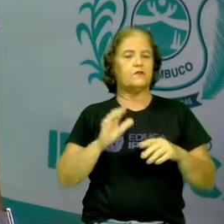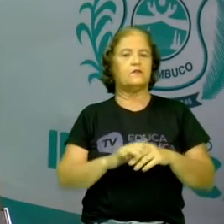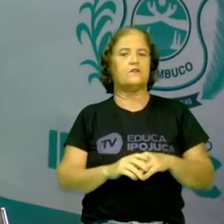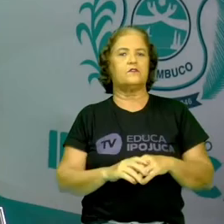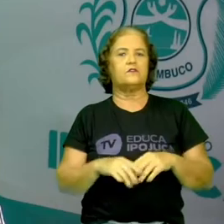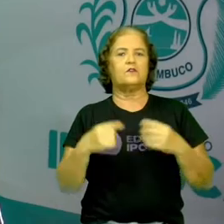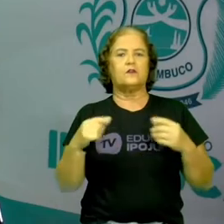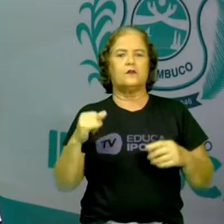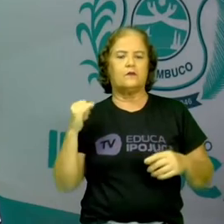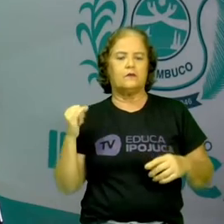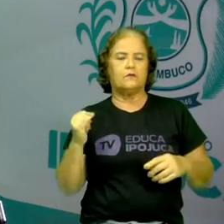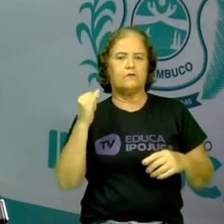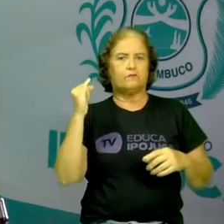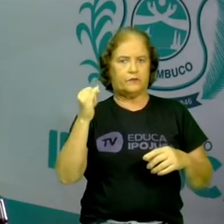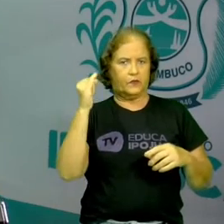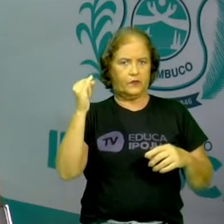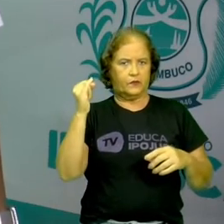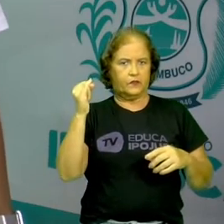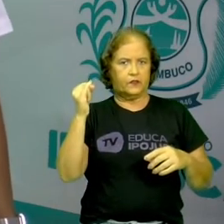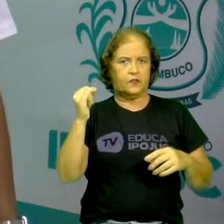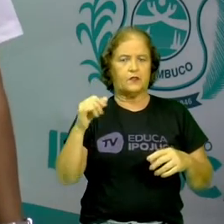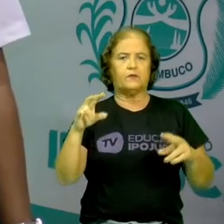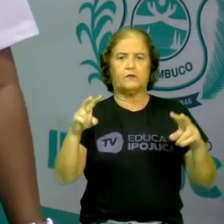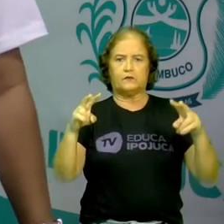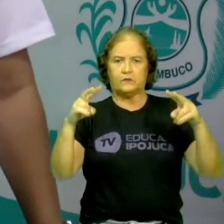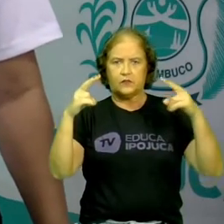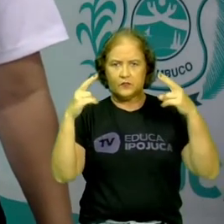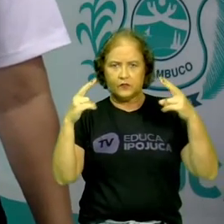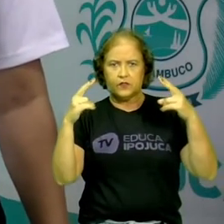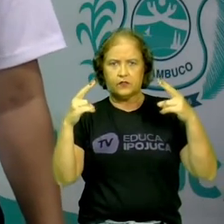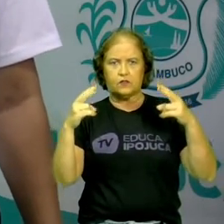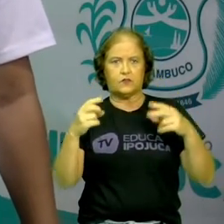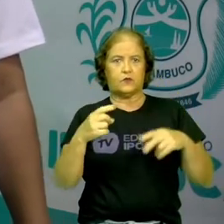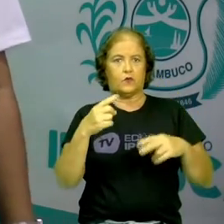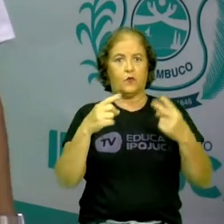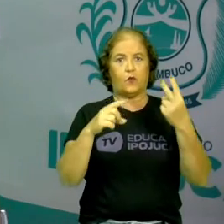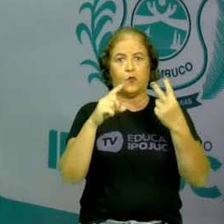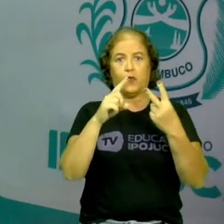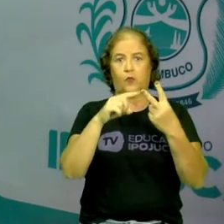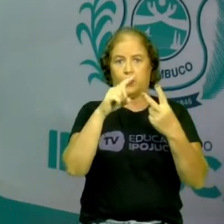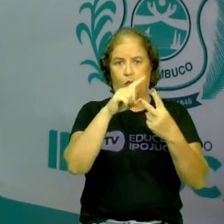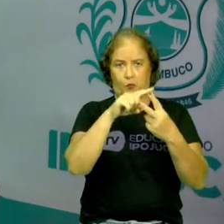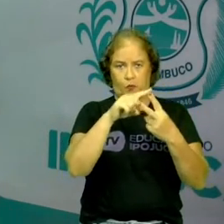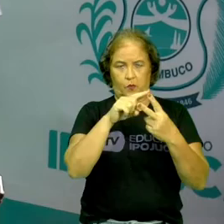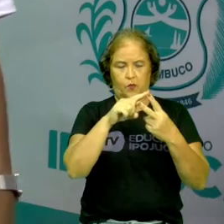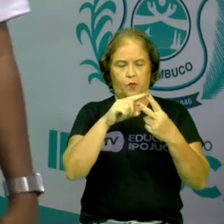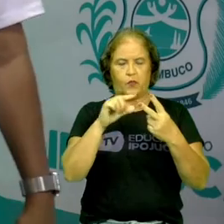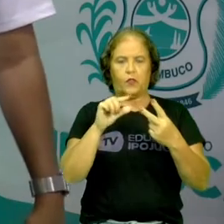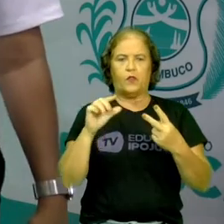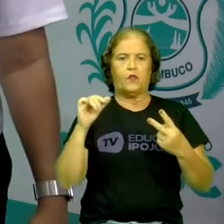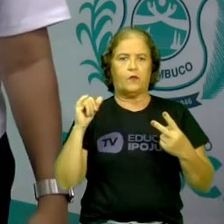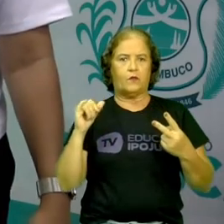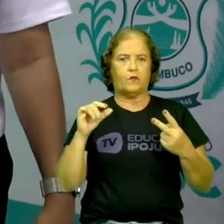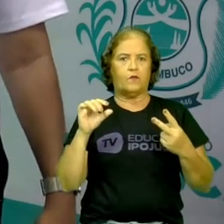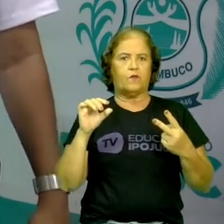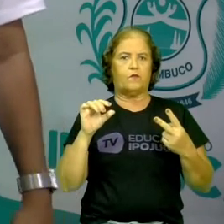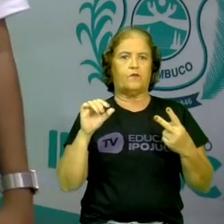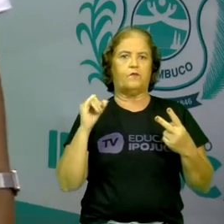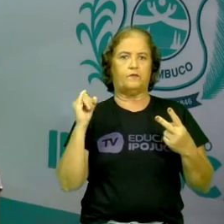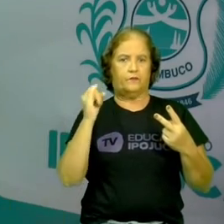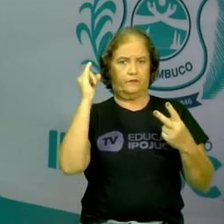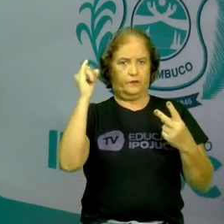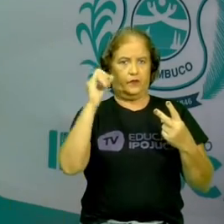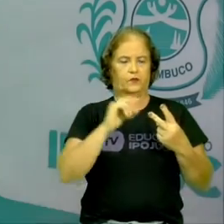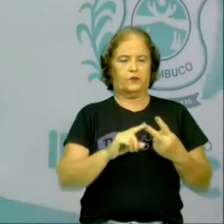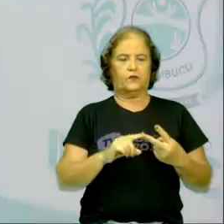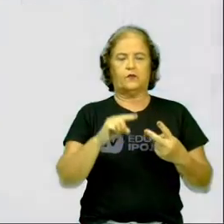importante que a gente se atenha, que a gente preste atenção a dois pontos importantes. Quais são? O primeiro, como